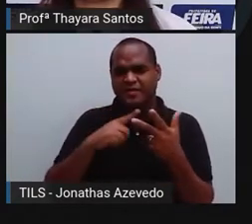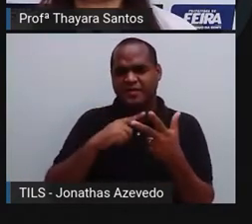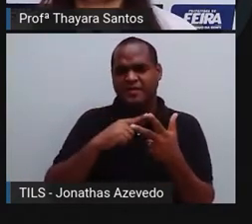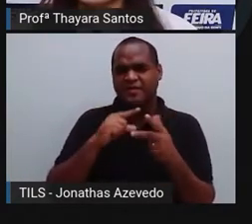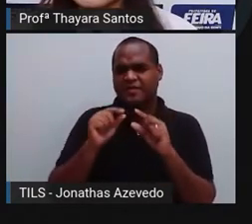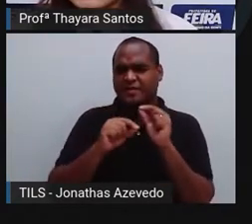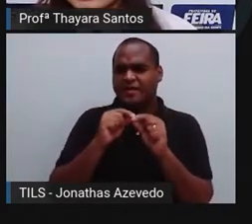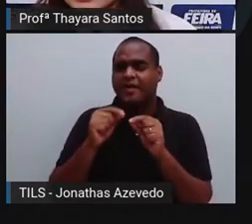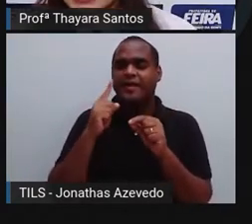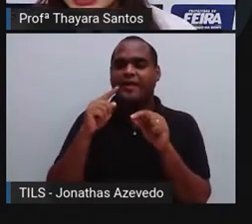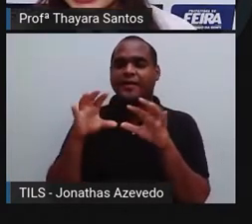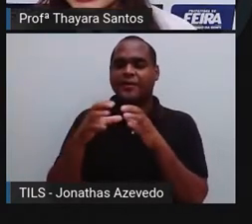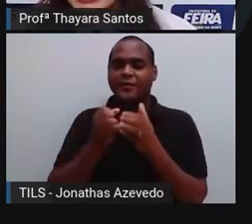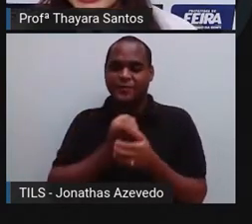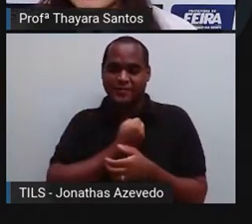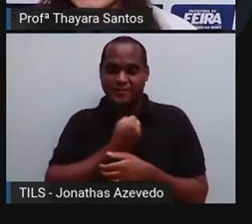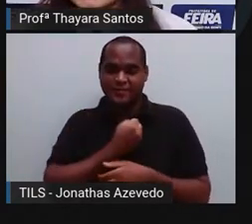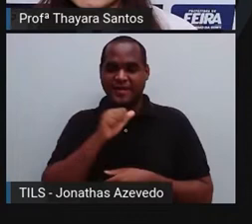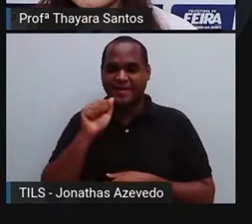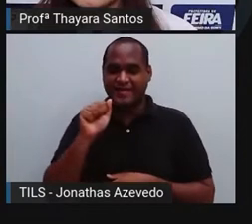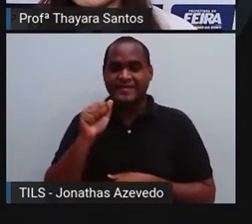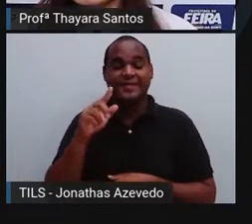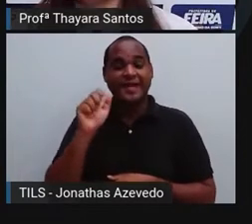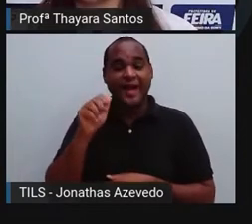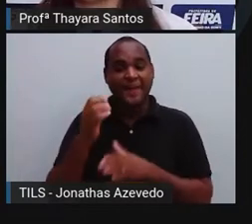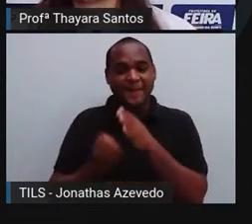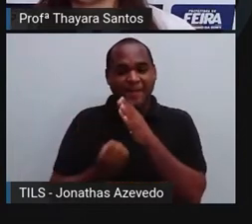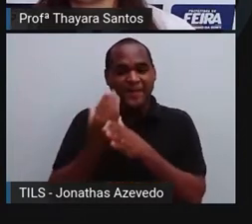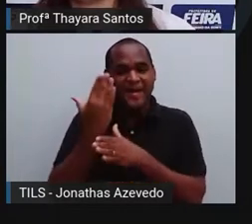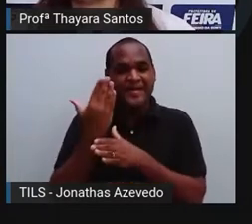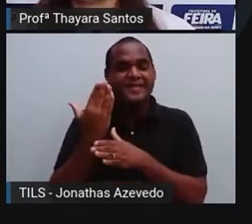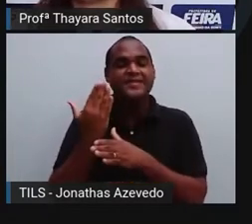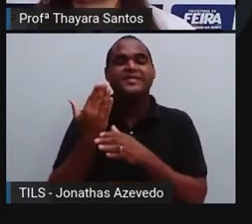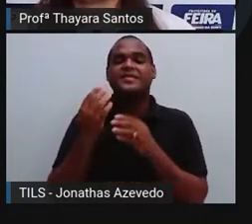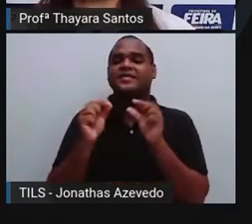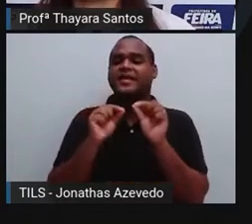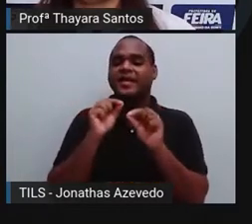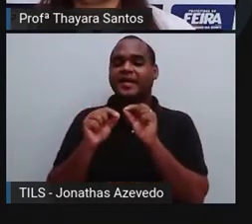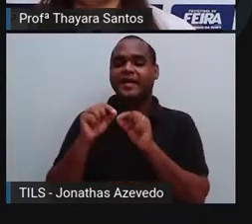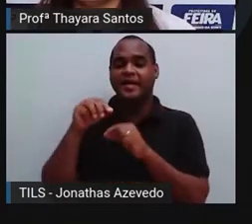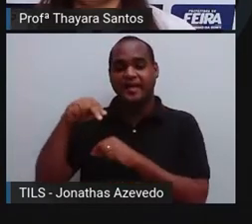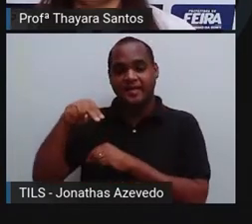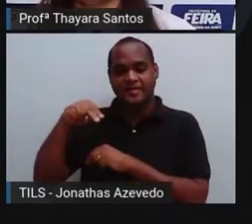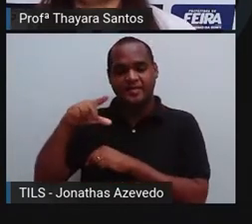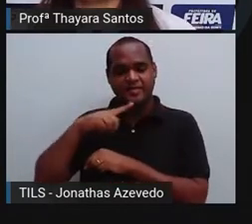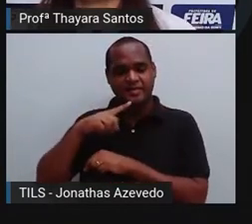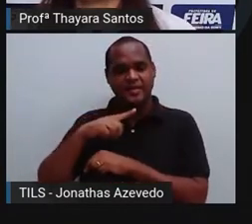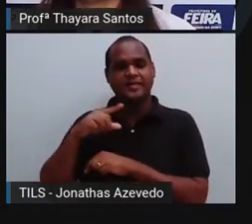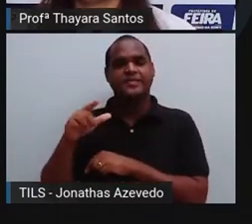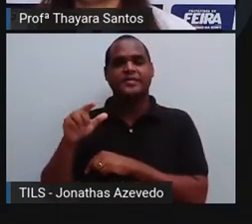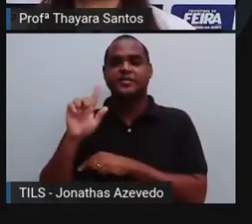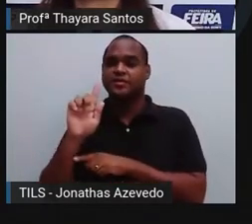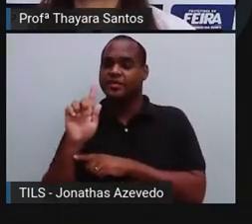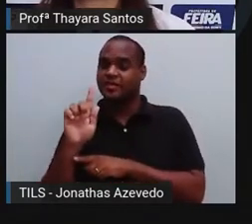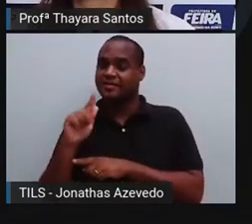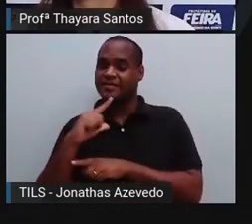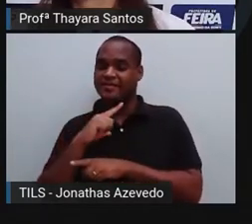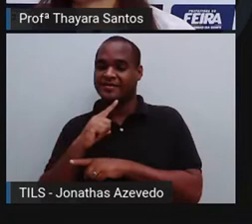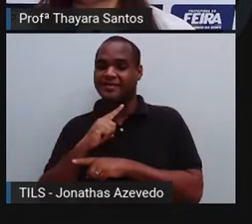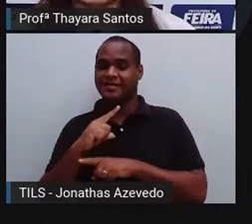letra A. Tem letra A, apareceu. Letra N, também tem. Letra G,